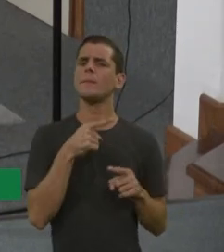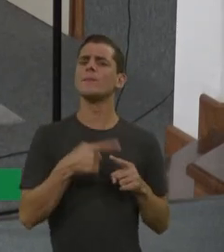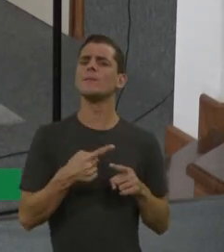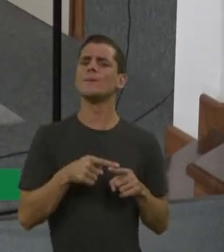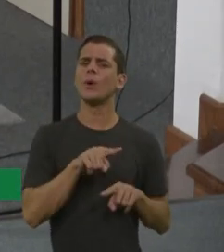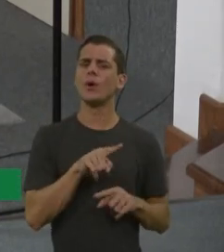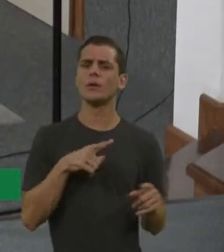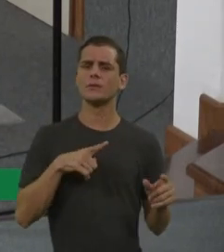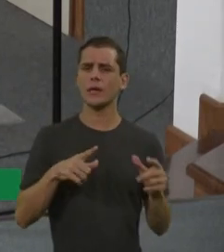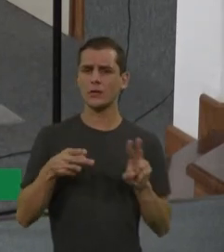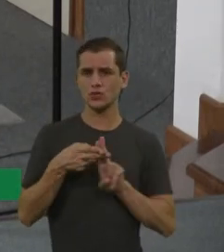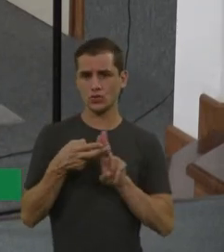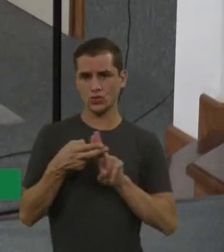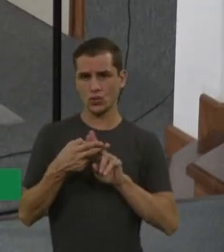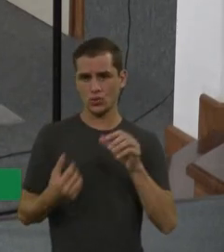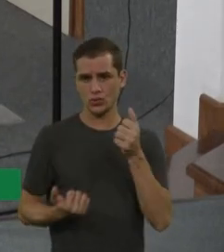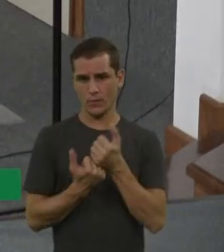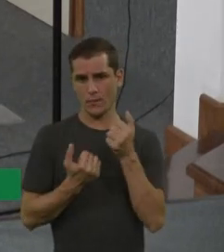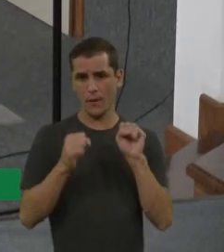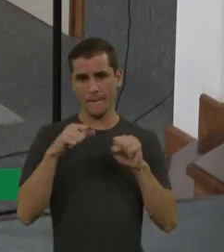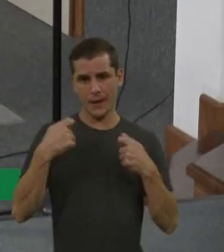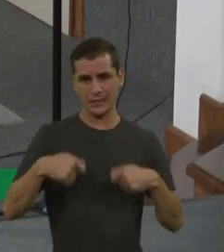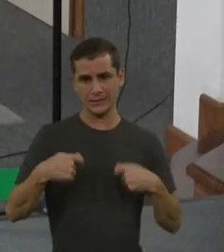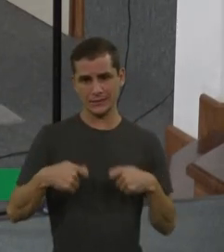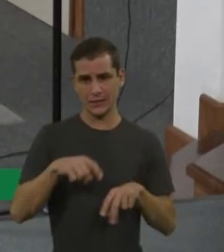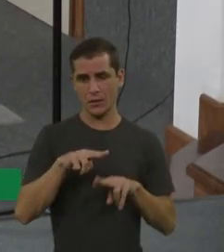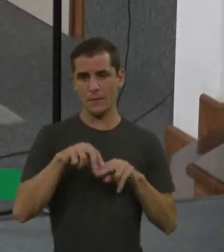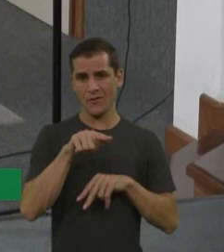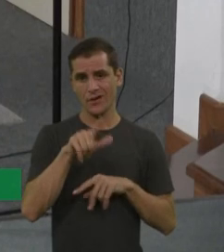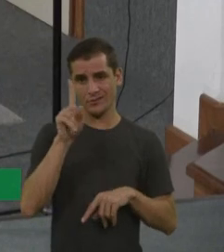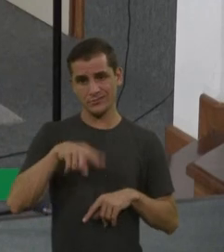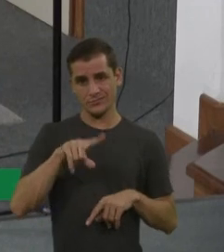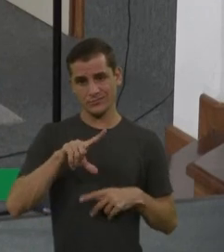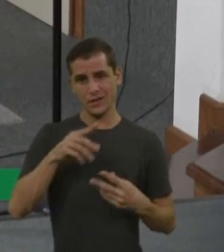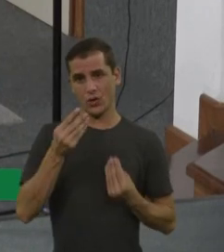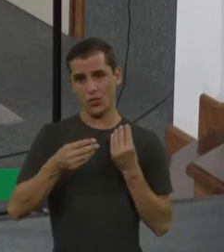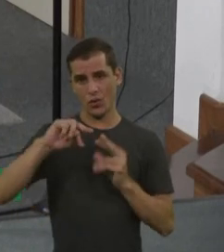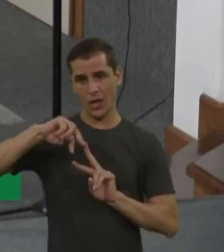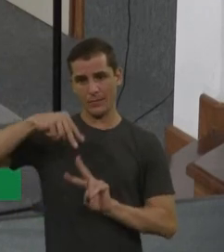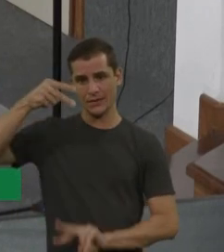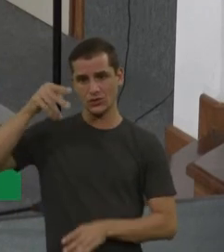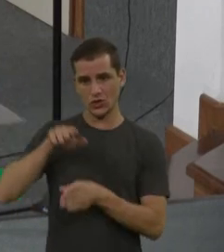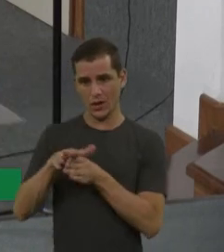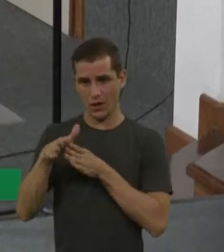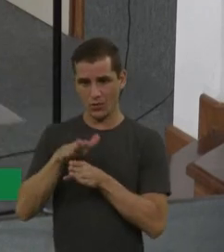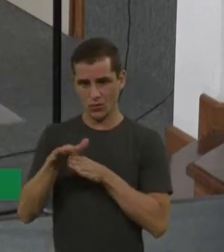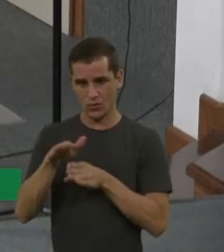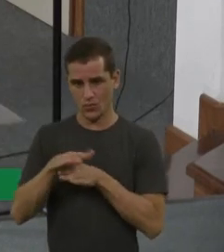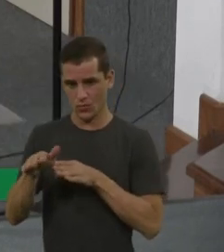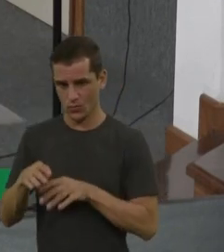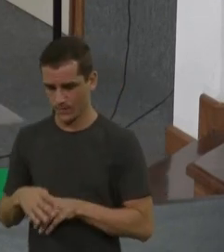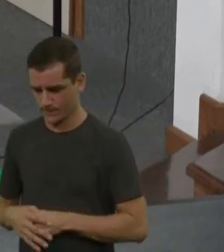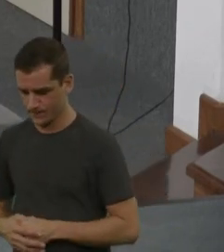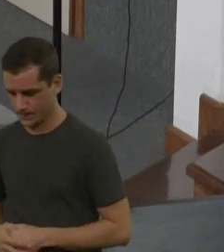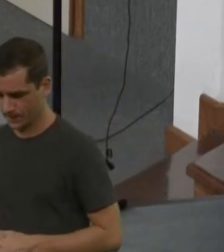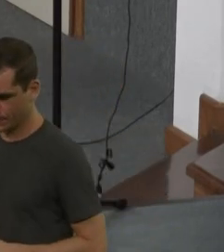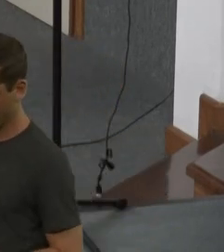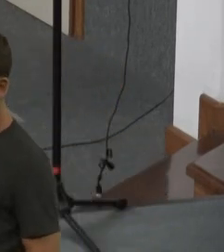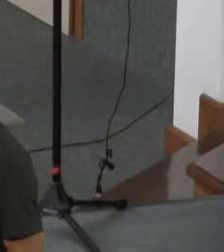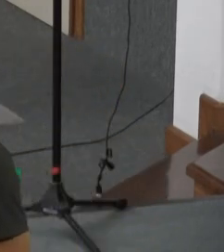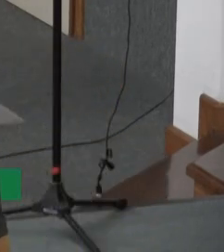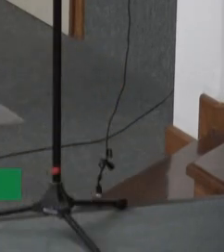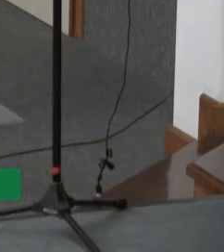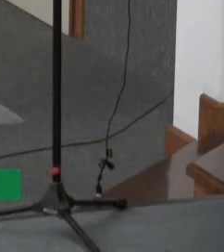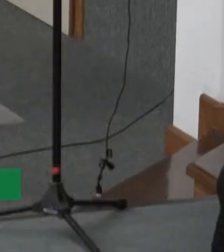pelo SUS, tá? Porque a gente, isso faz parte do aconselhamento genético, tá? E o tratamento, bom, como vocês